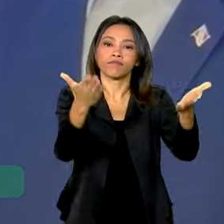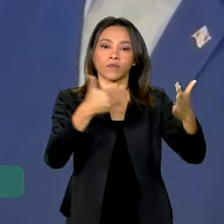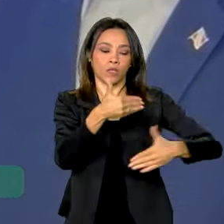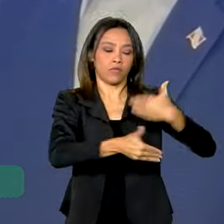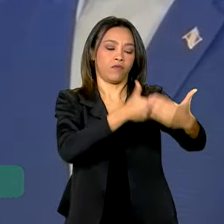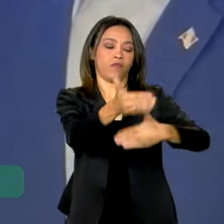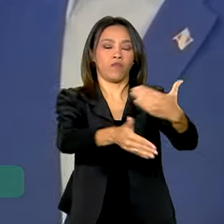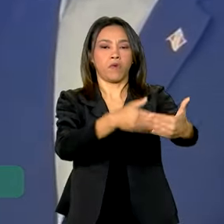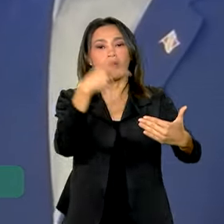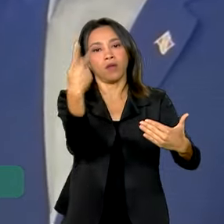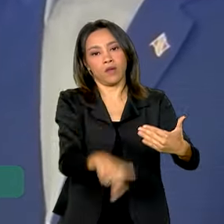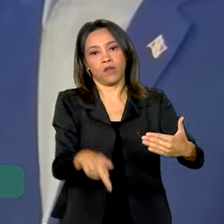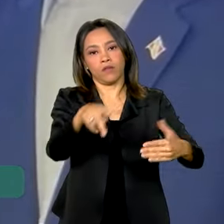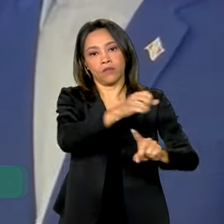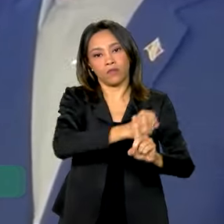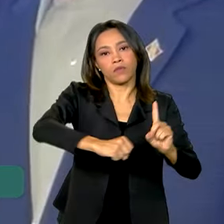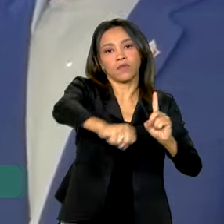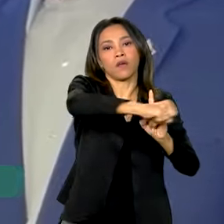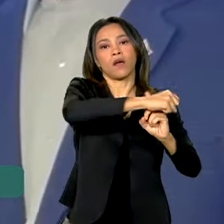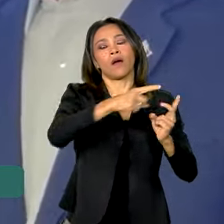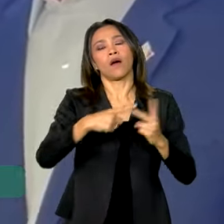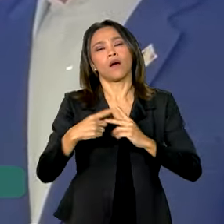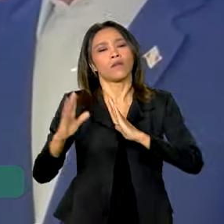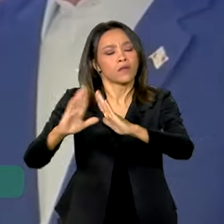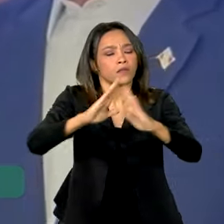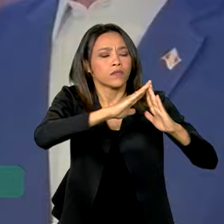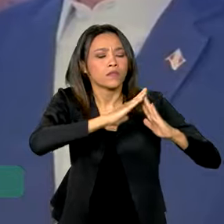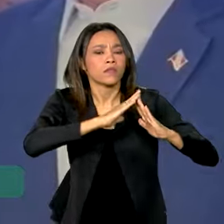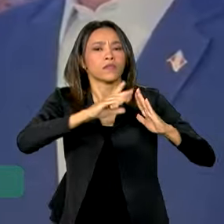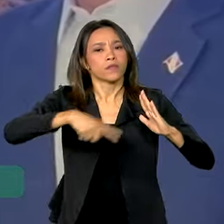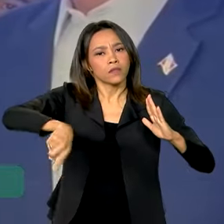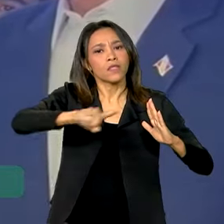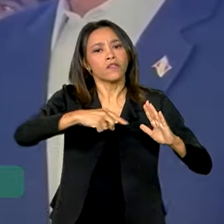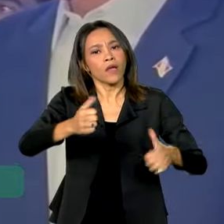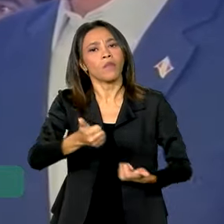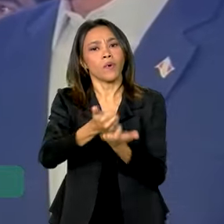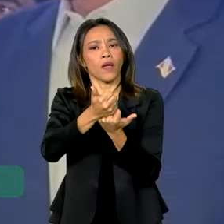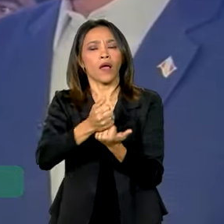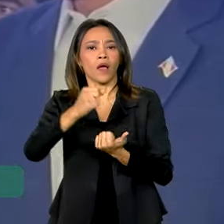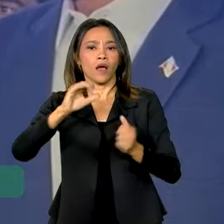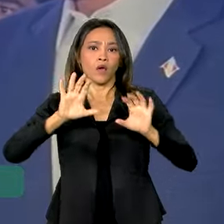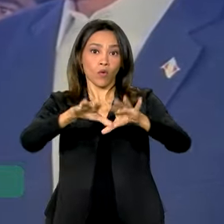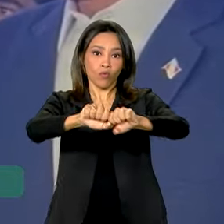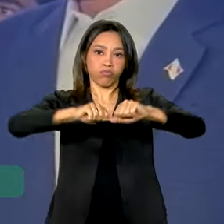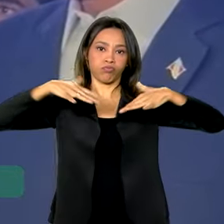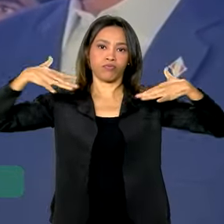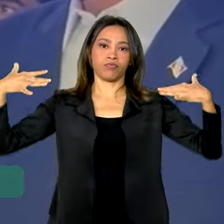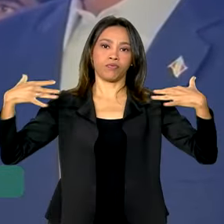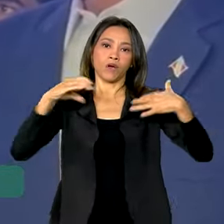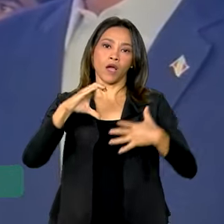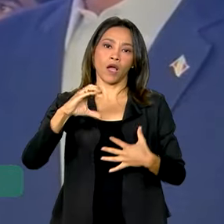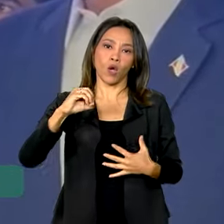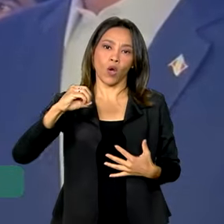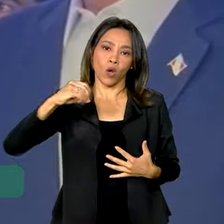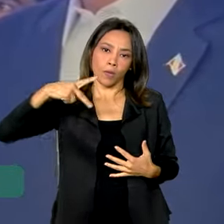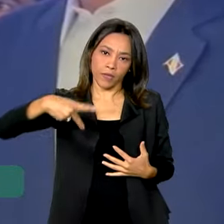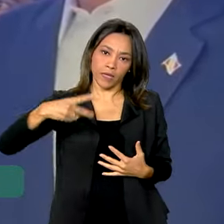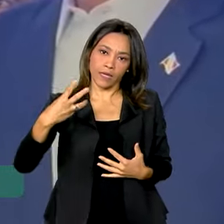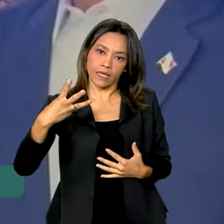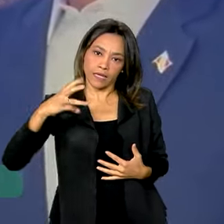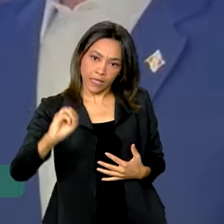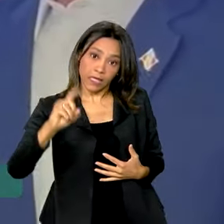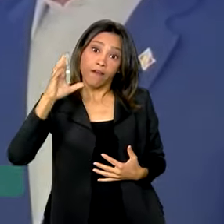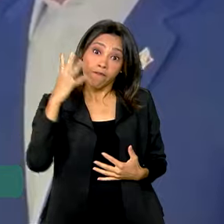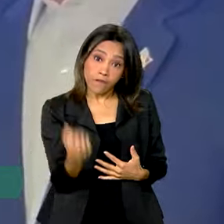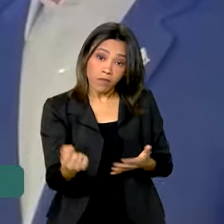equipamentos sociais, para áreas de habitação, para a própria COP30. Nós vamos ter aqui a assinatura de uma